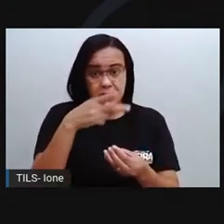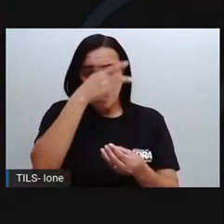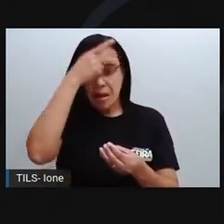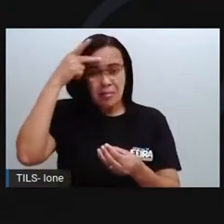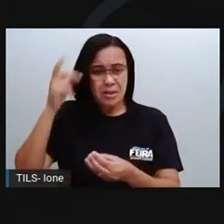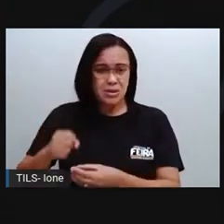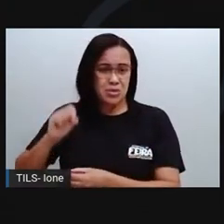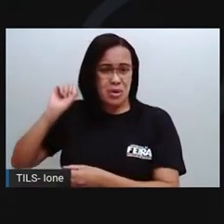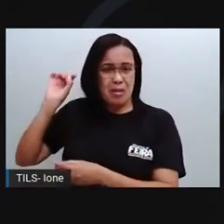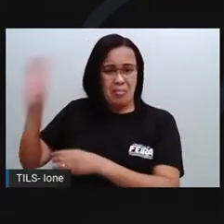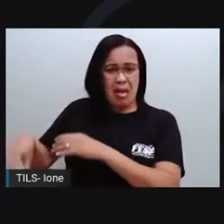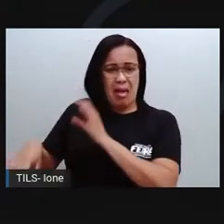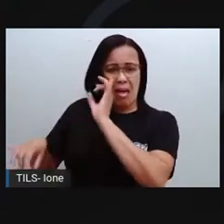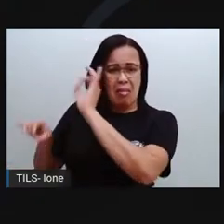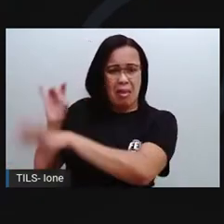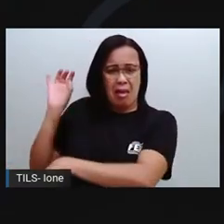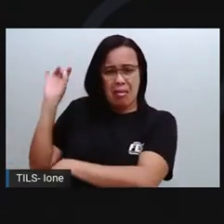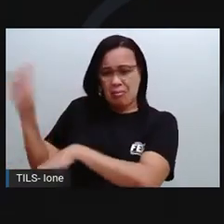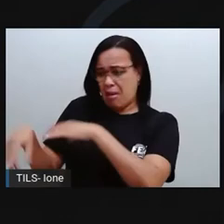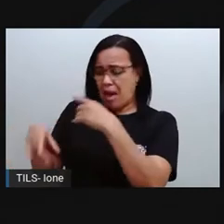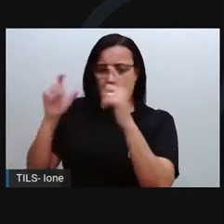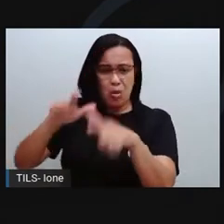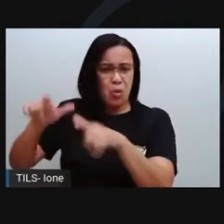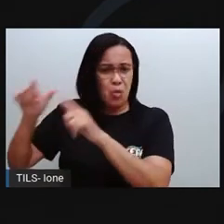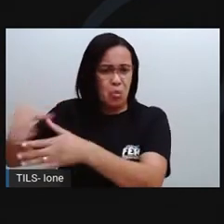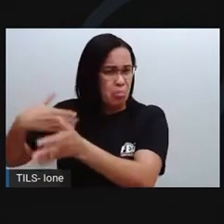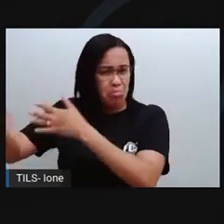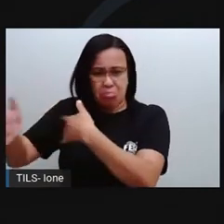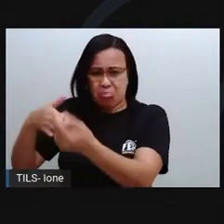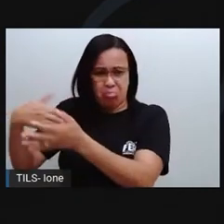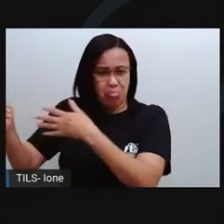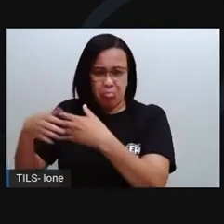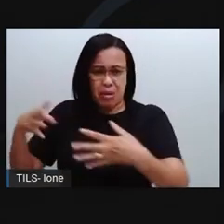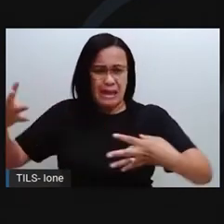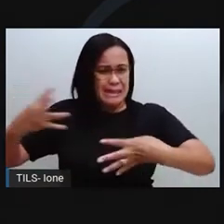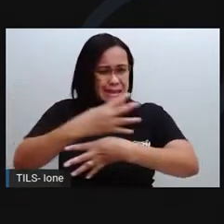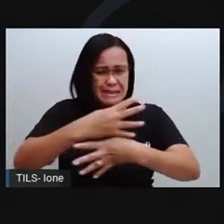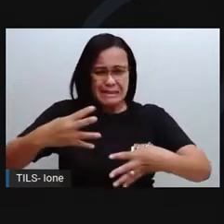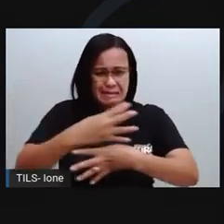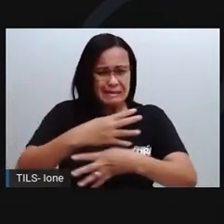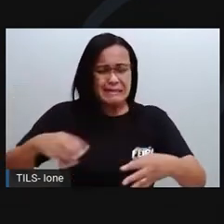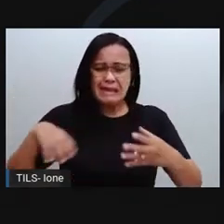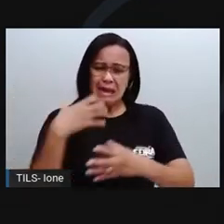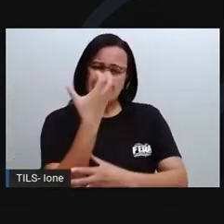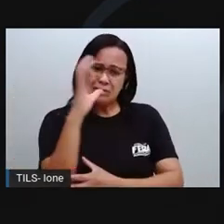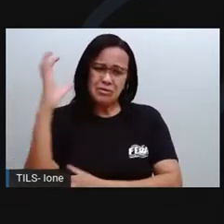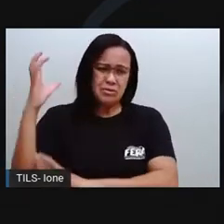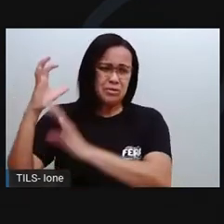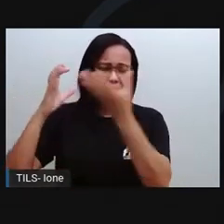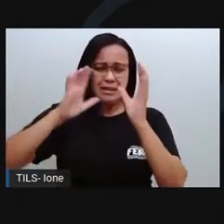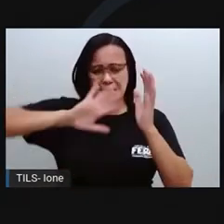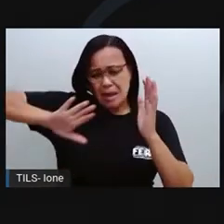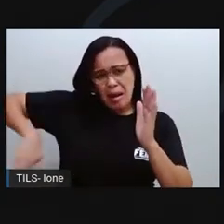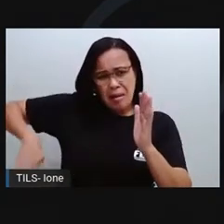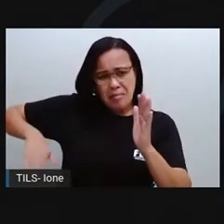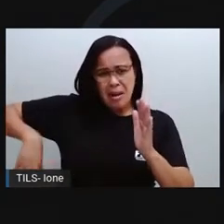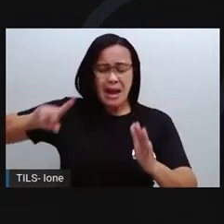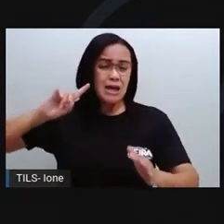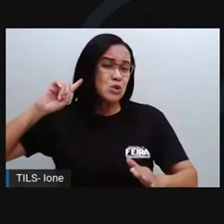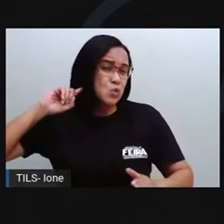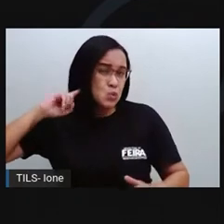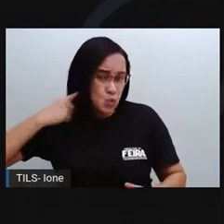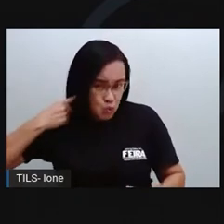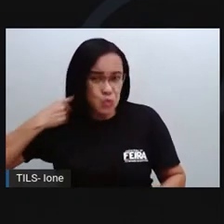acaba jogando em qualquer lugar. Com isso, elas deixam as cidades, as florestas e os mares mais sujos. Elas